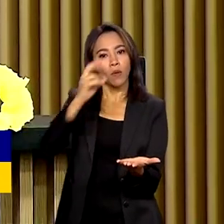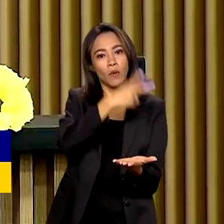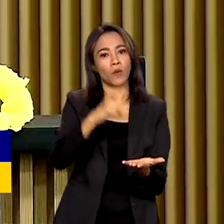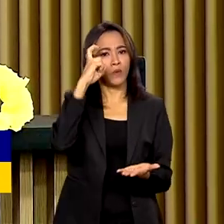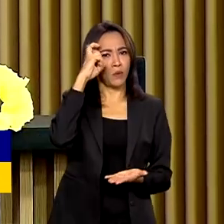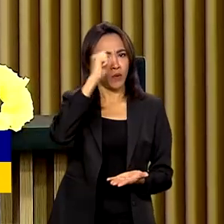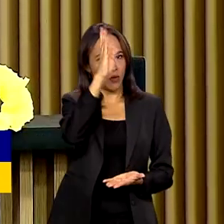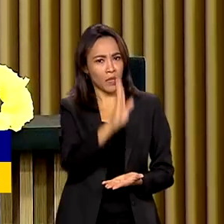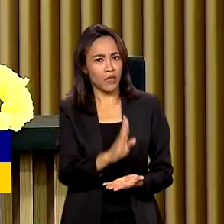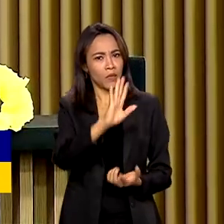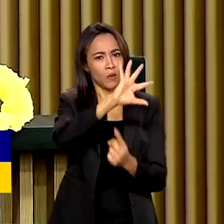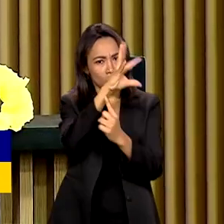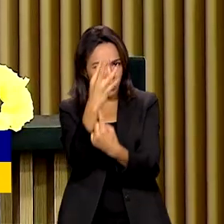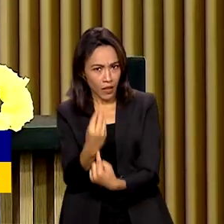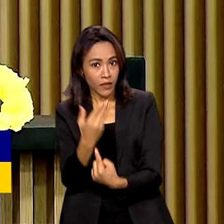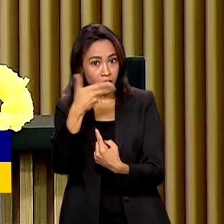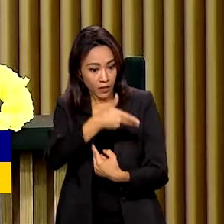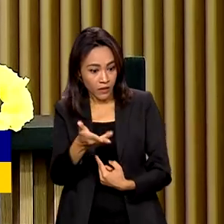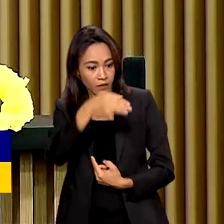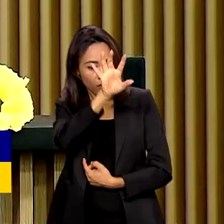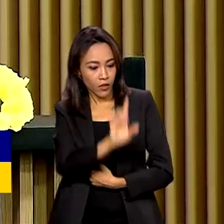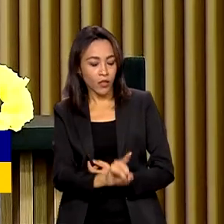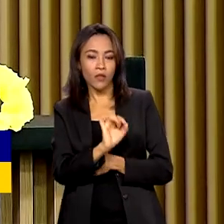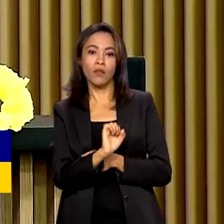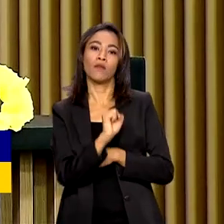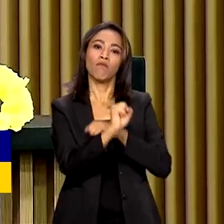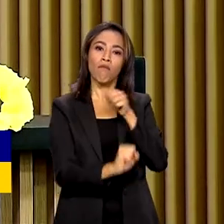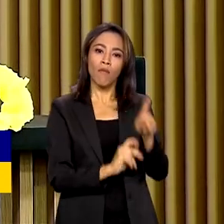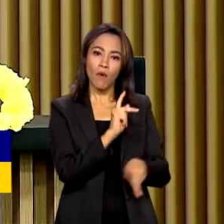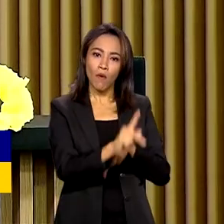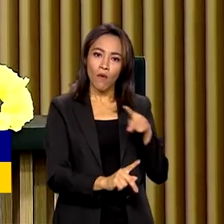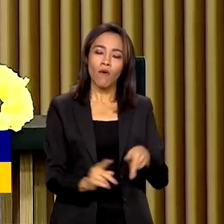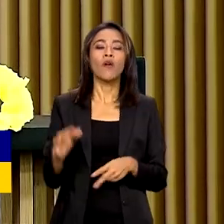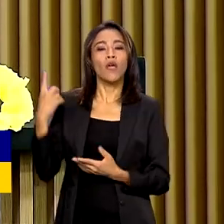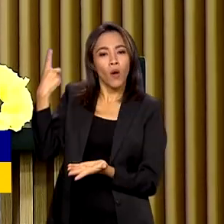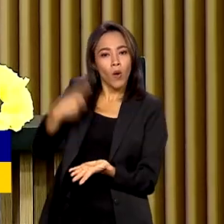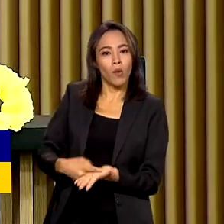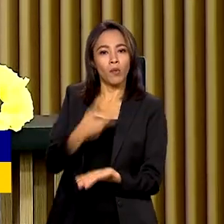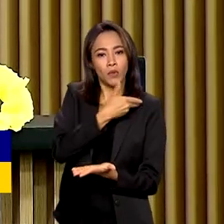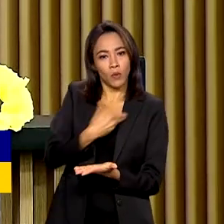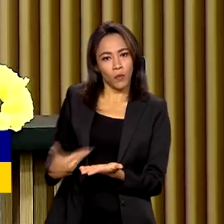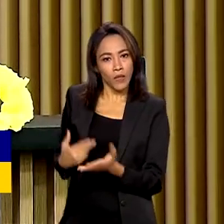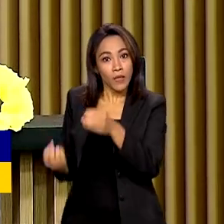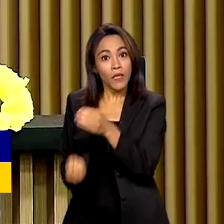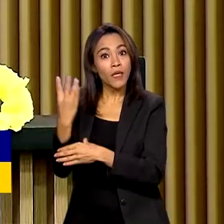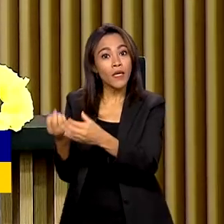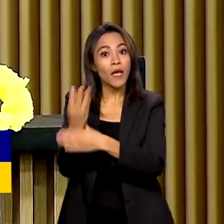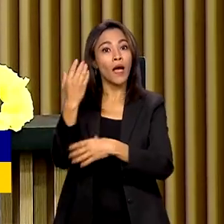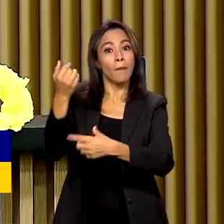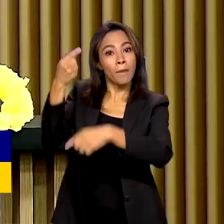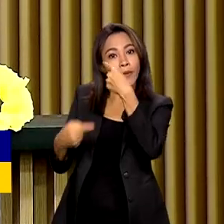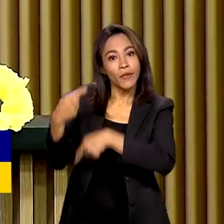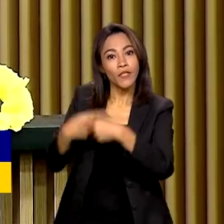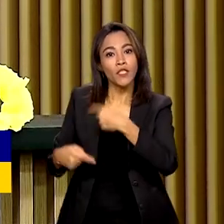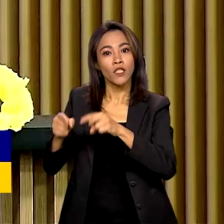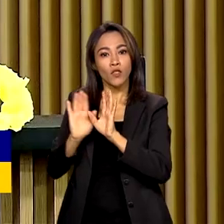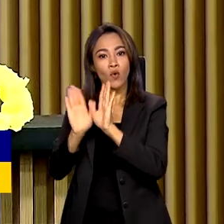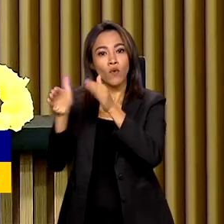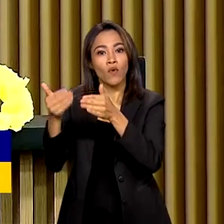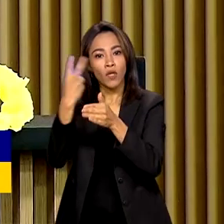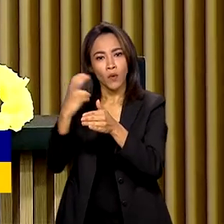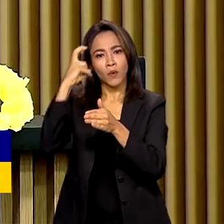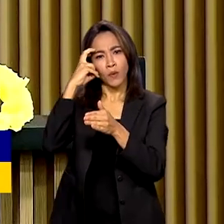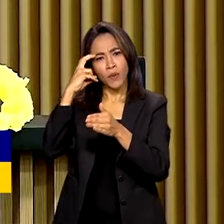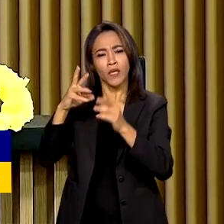culturas e as artes são um direito do nosso povo e que é papel do Estado formular políticas de cultura que tenham como premissa a